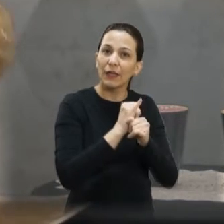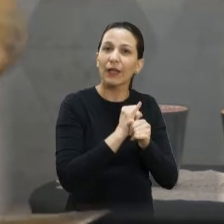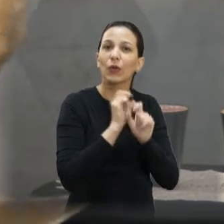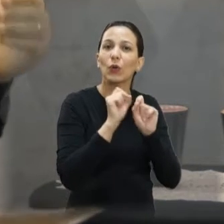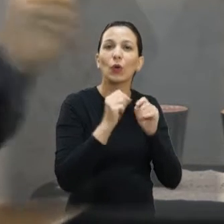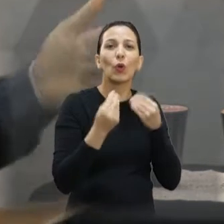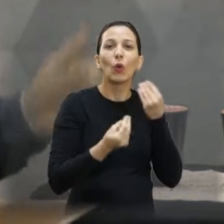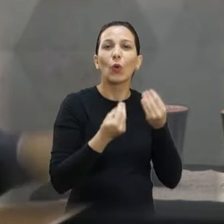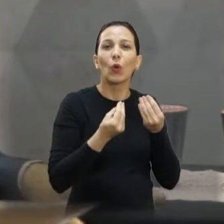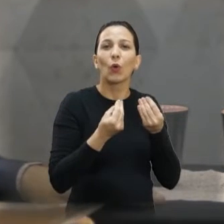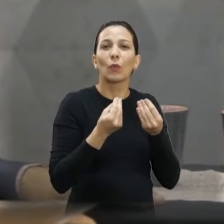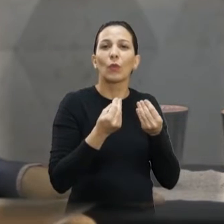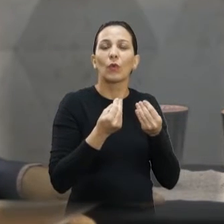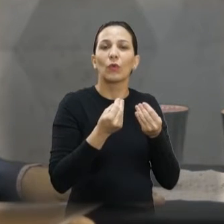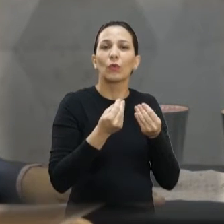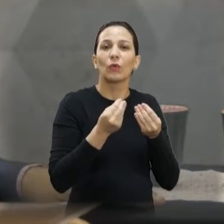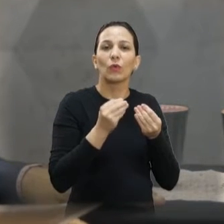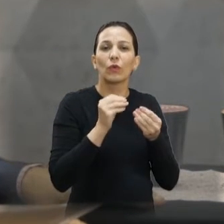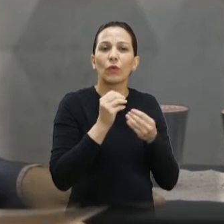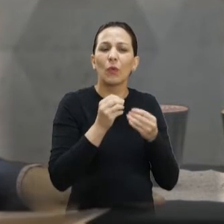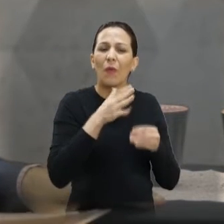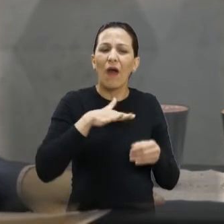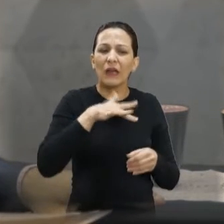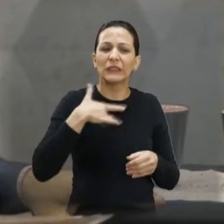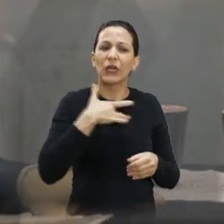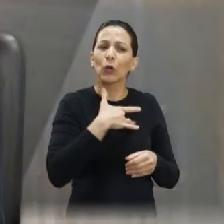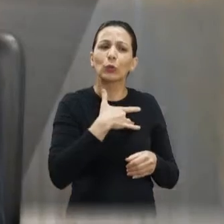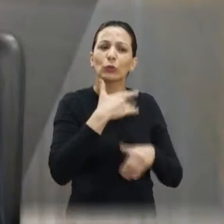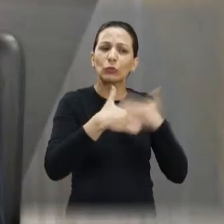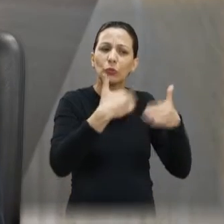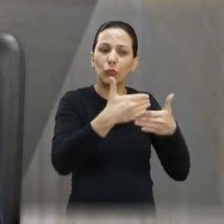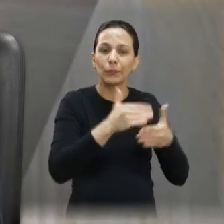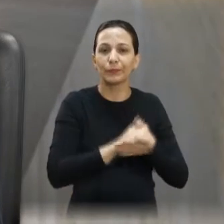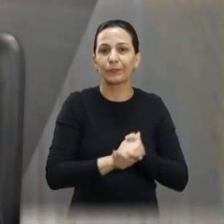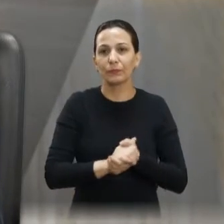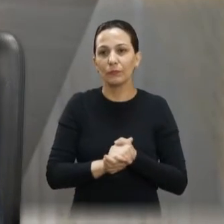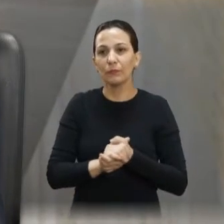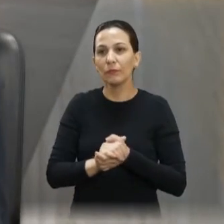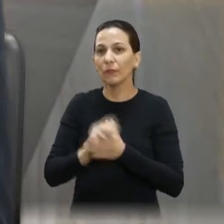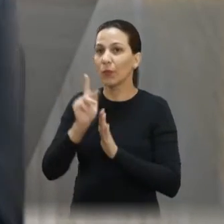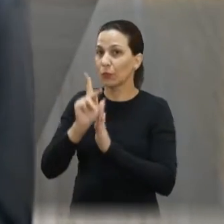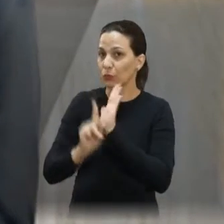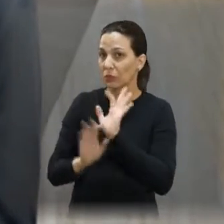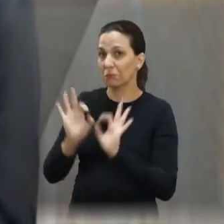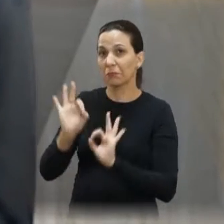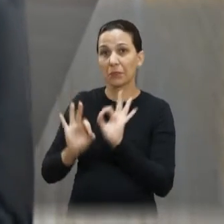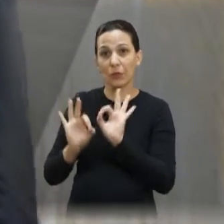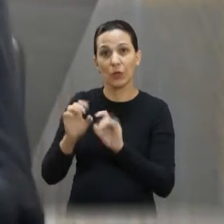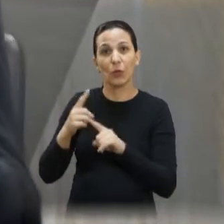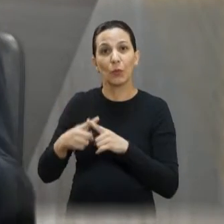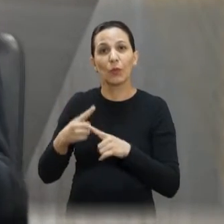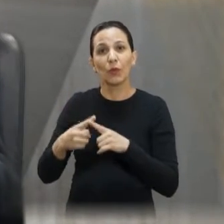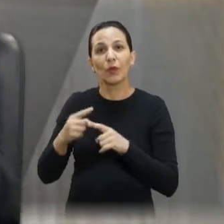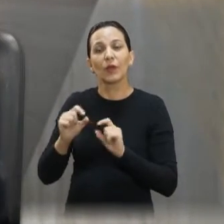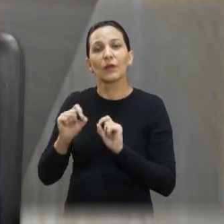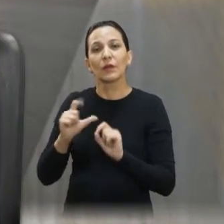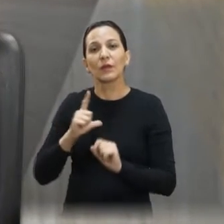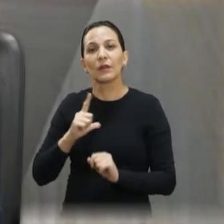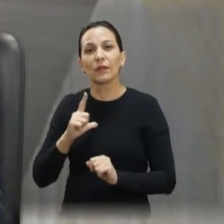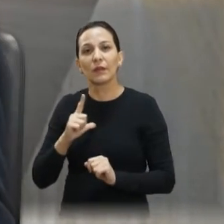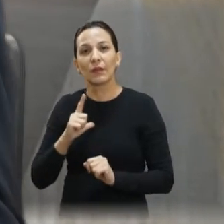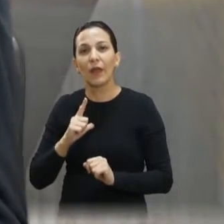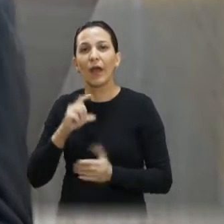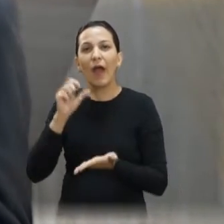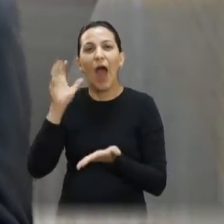demonstrar a pressão que se faz em cima da saúde? É, eu elaborei esse projeto pensando dessa forma, porque sempre tem que estar ligando lá, assim, como é está meu